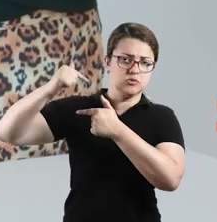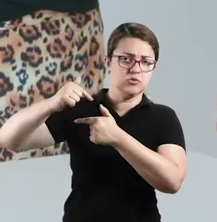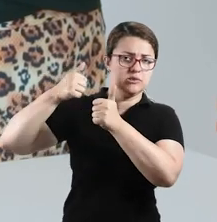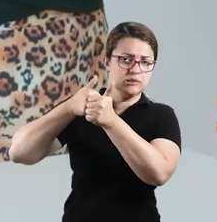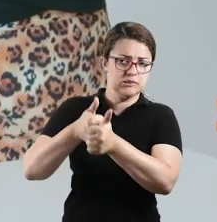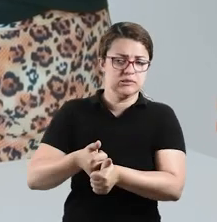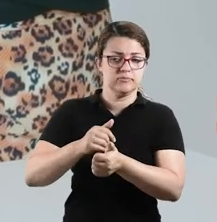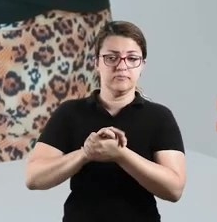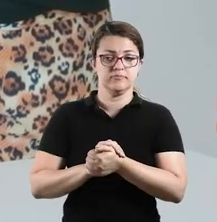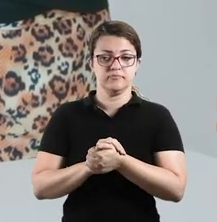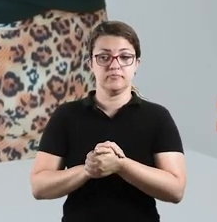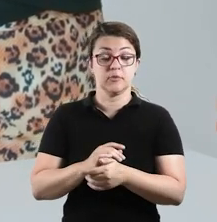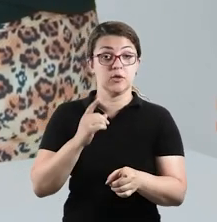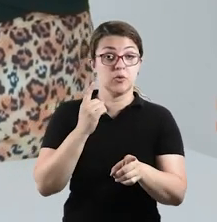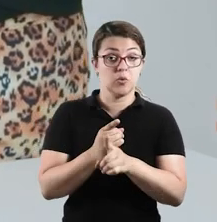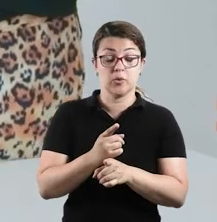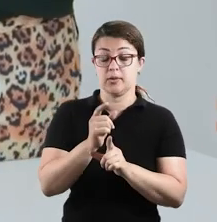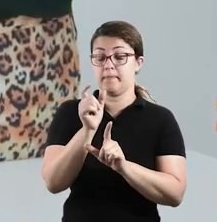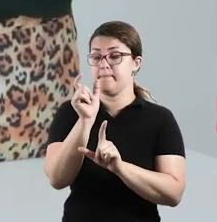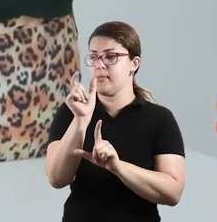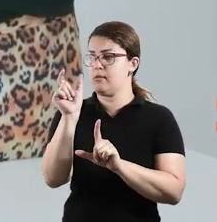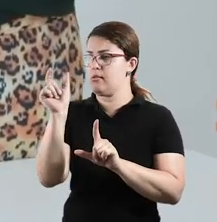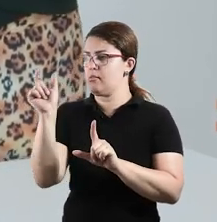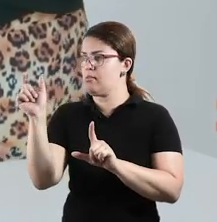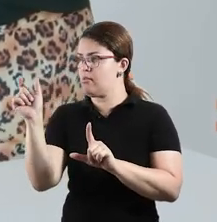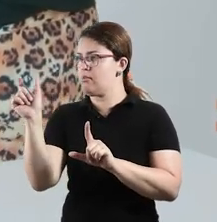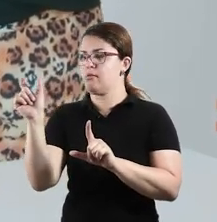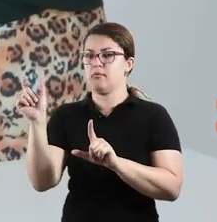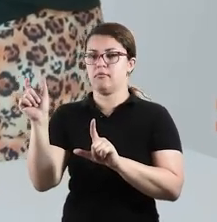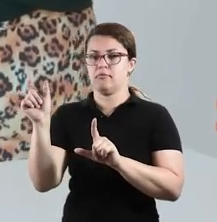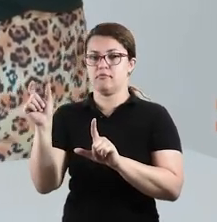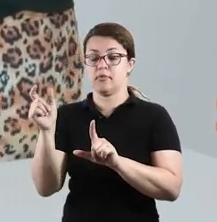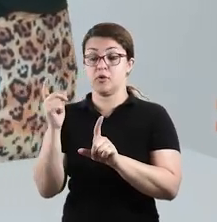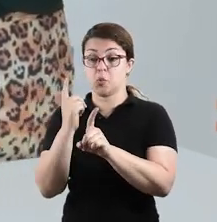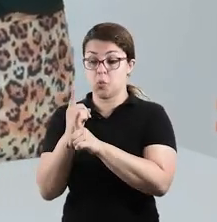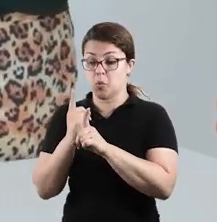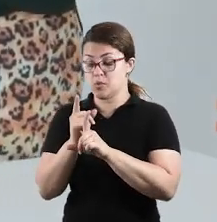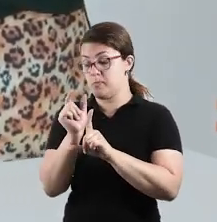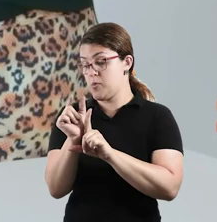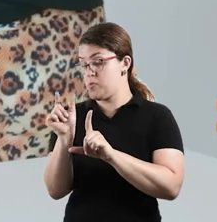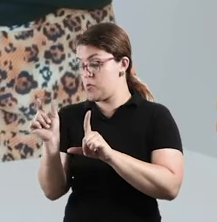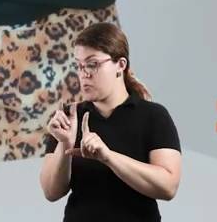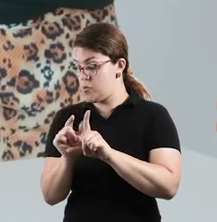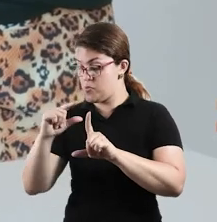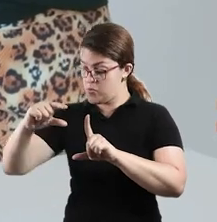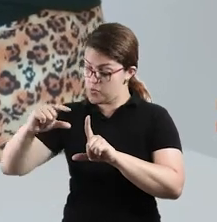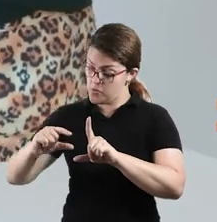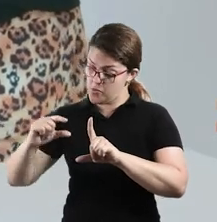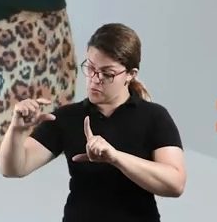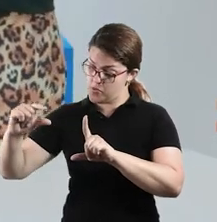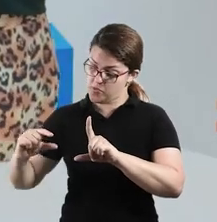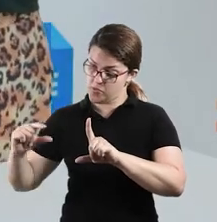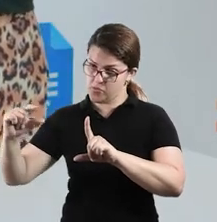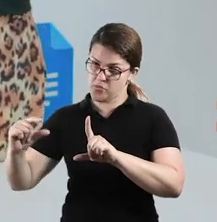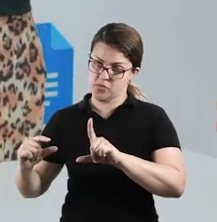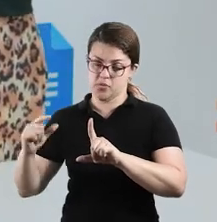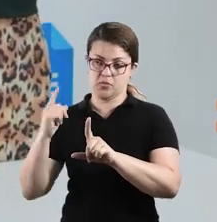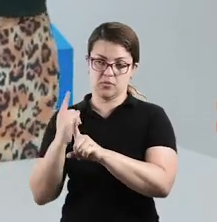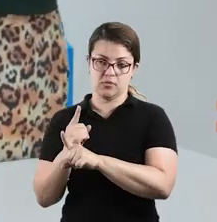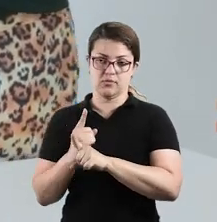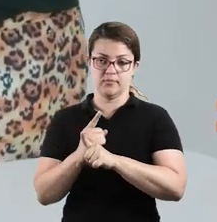Encontre as palavras abaixo na cruzadinha. E tem a cruzadinha aqui, no Halloween, que você vai encontrar essas palavras. Tá ok?